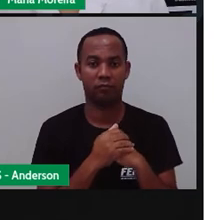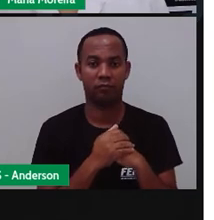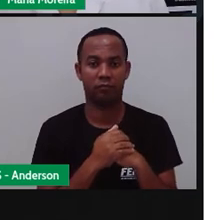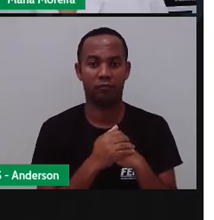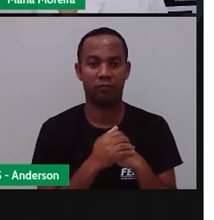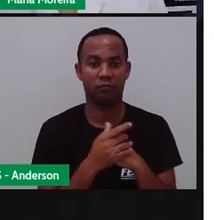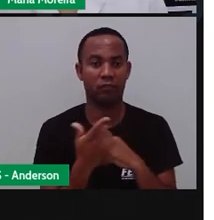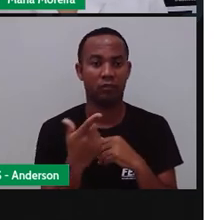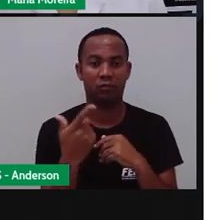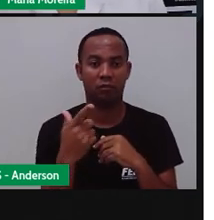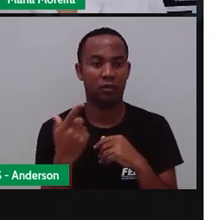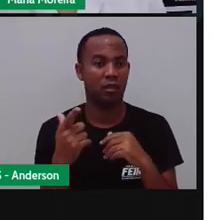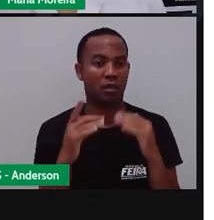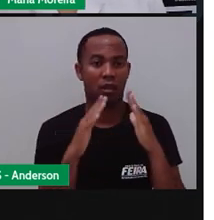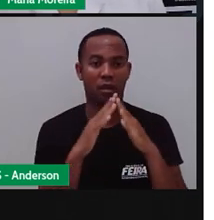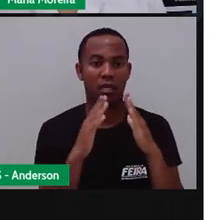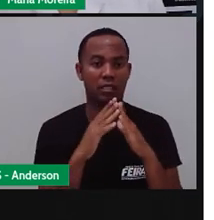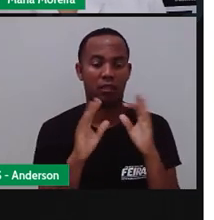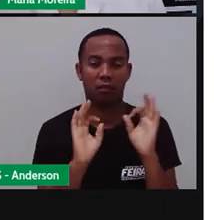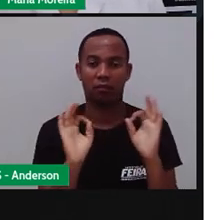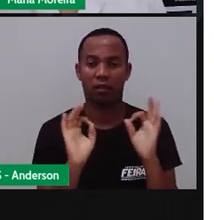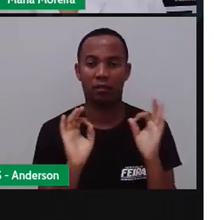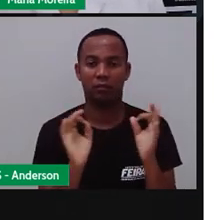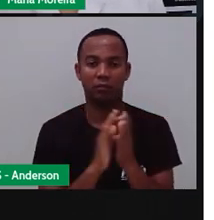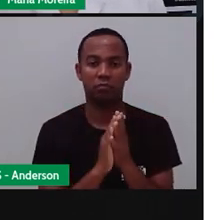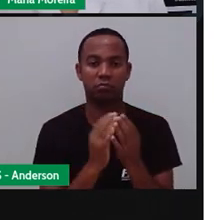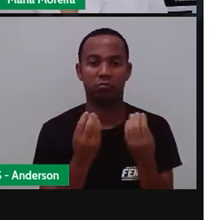não tem o quê? Condições, né? Mas,